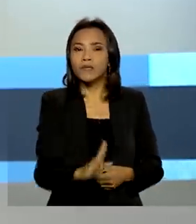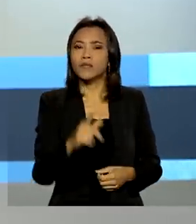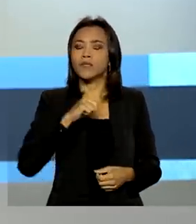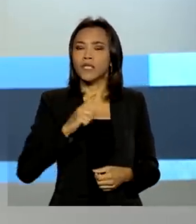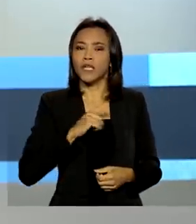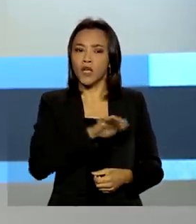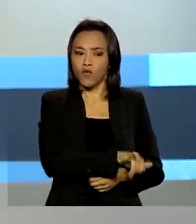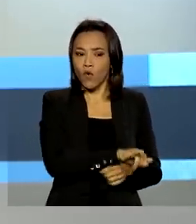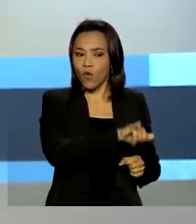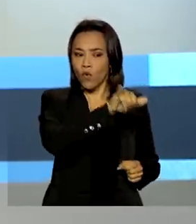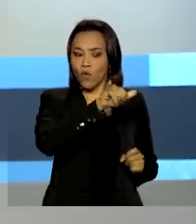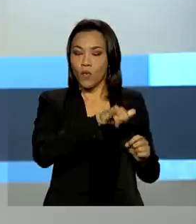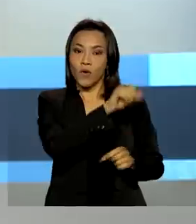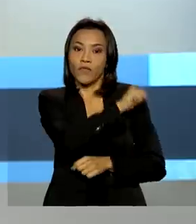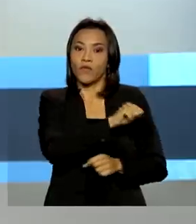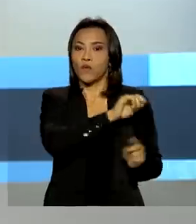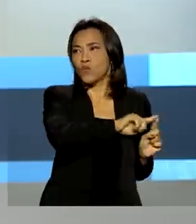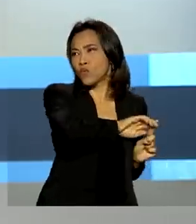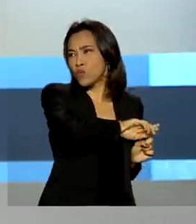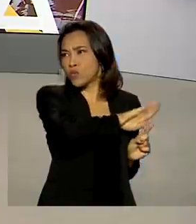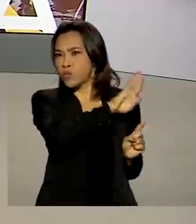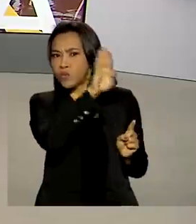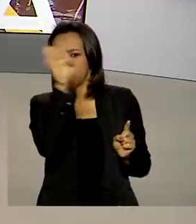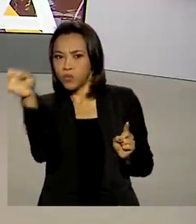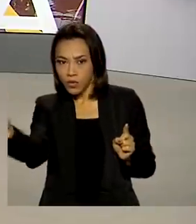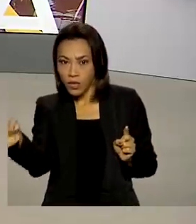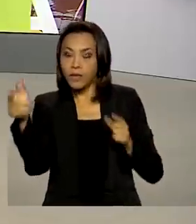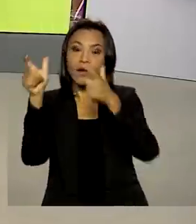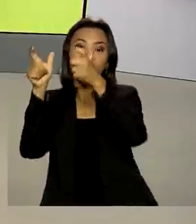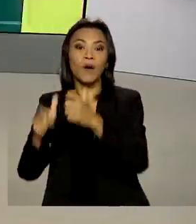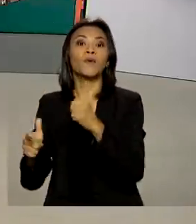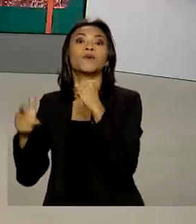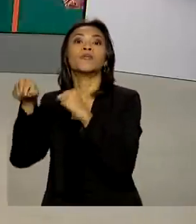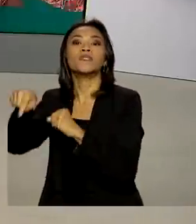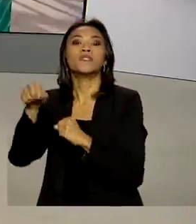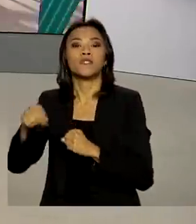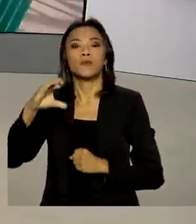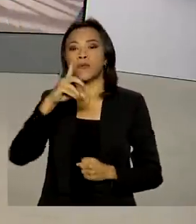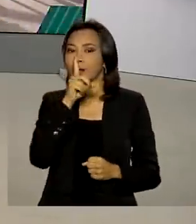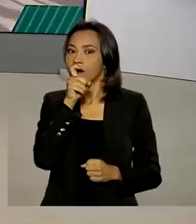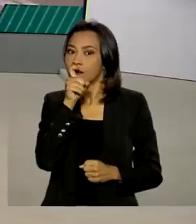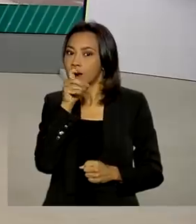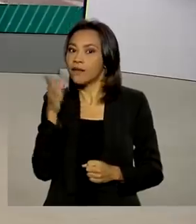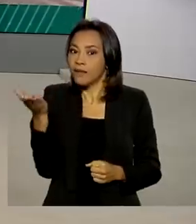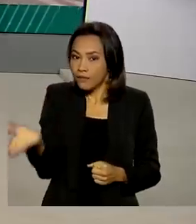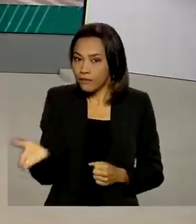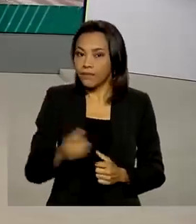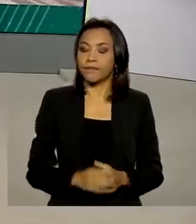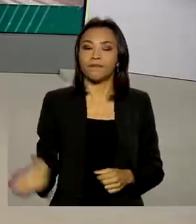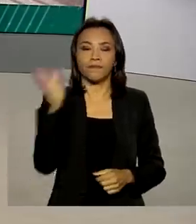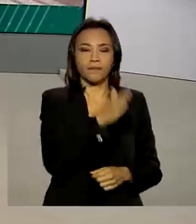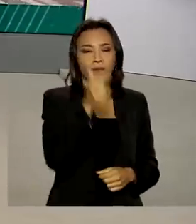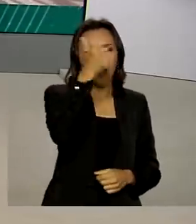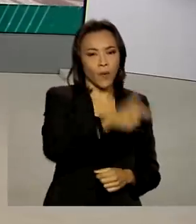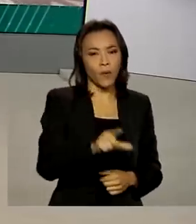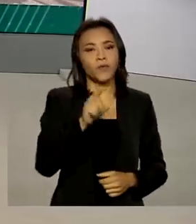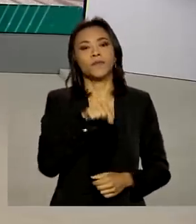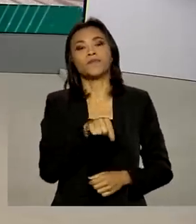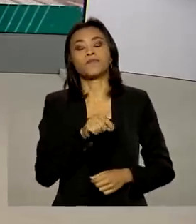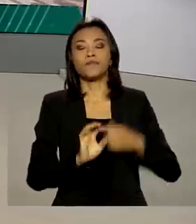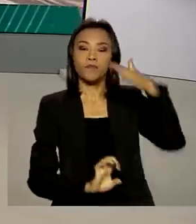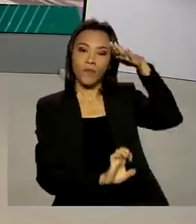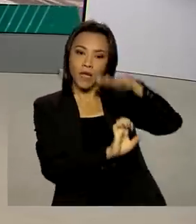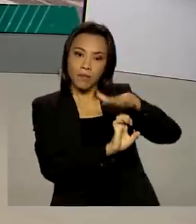direto entre Rio de Janeiro e Doha, no Catar. Já a empresa brasileira de pesquisa agropecuária assinou um memorando de